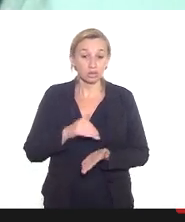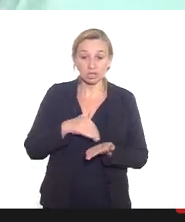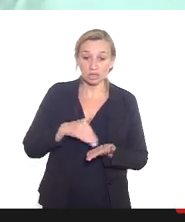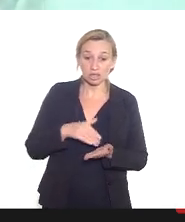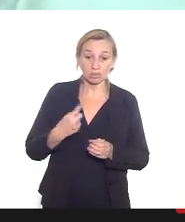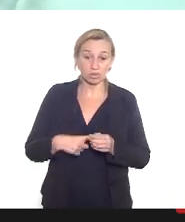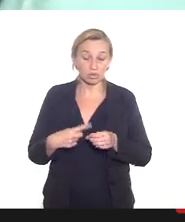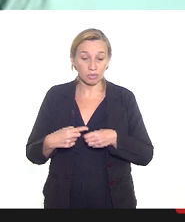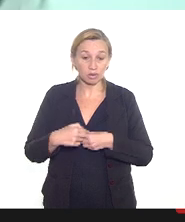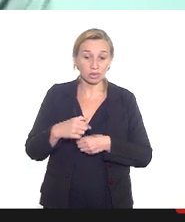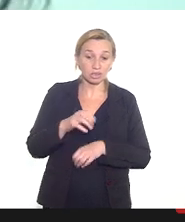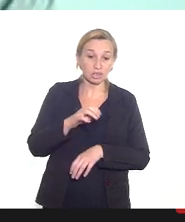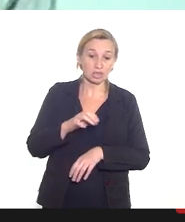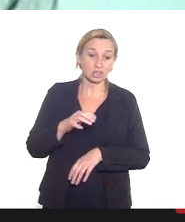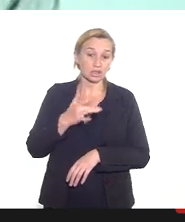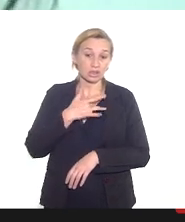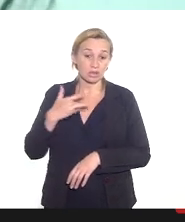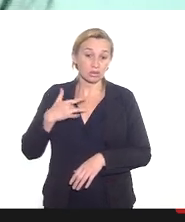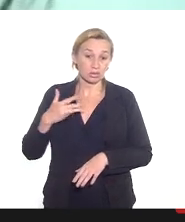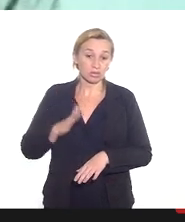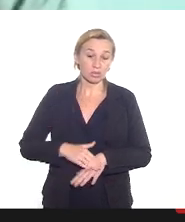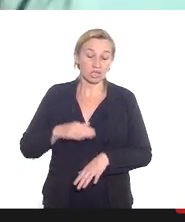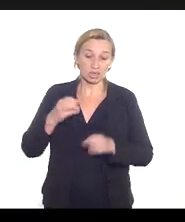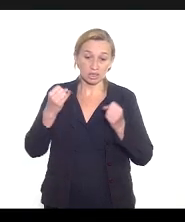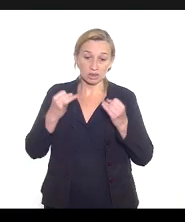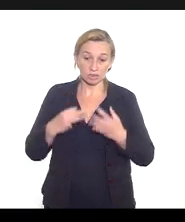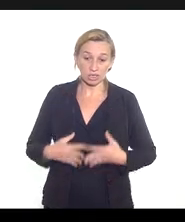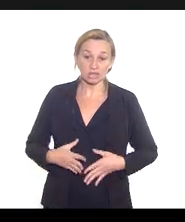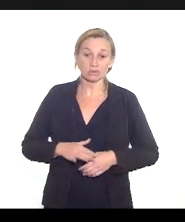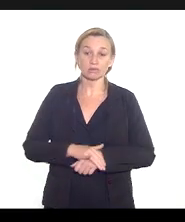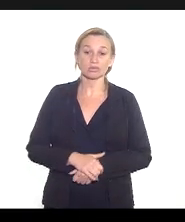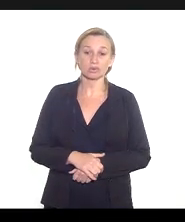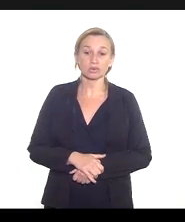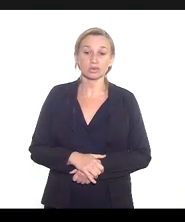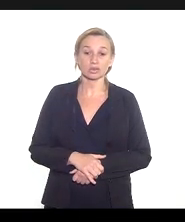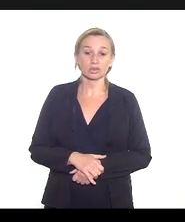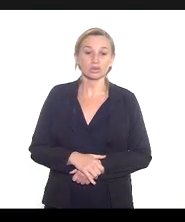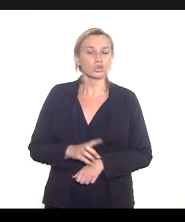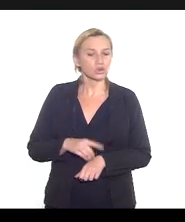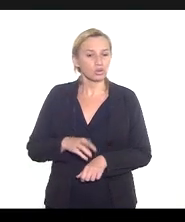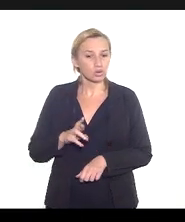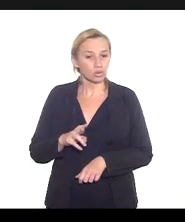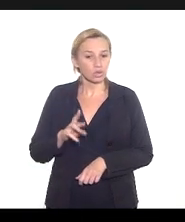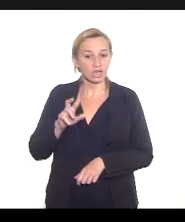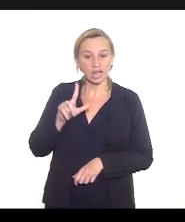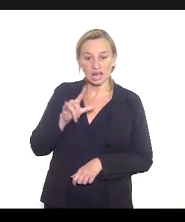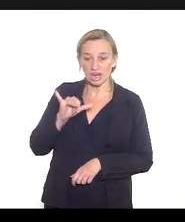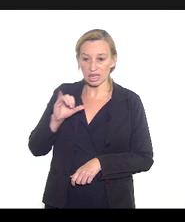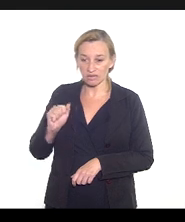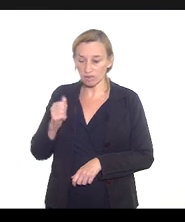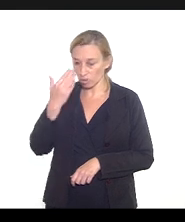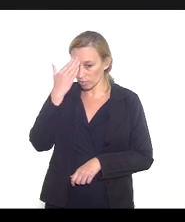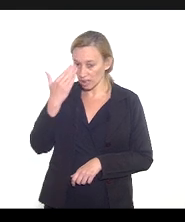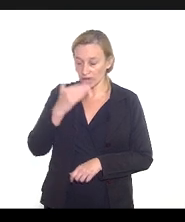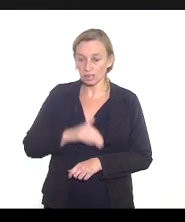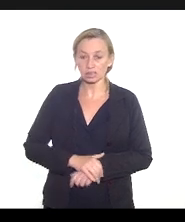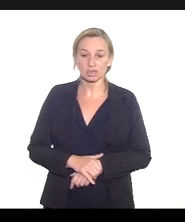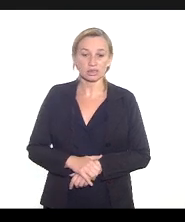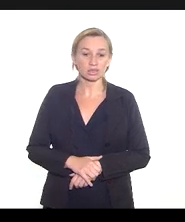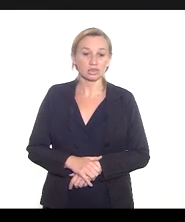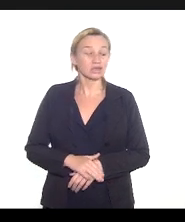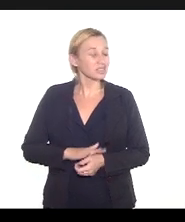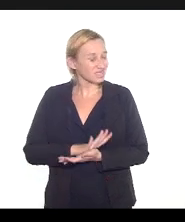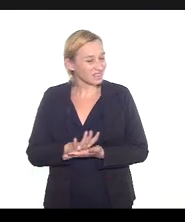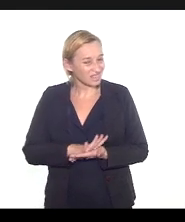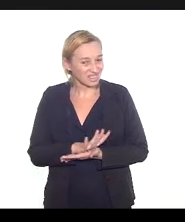Municipal de Saúde para maiores esclarecimentos doutora Lívia muito obrigada pela sua presença de